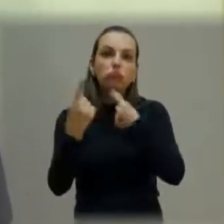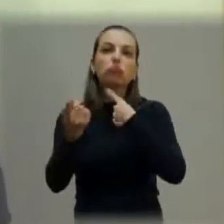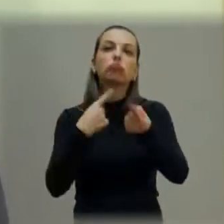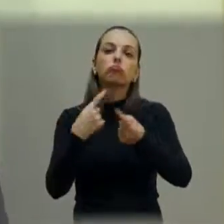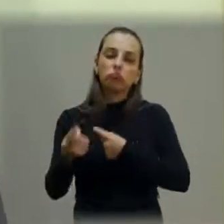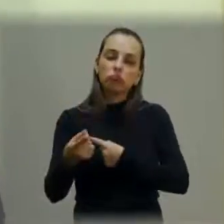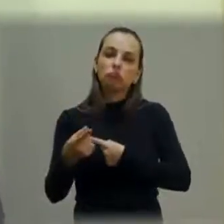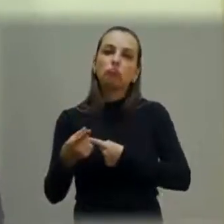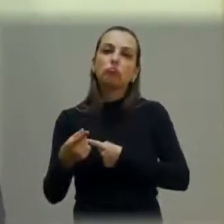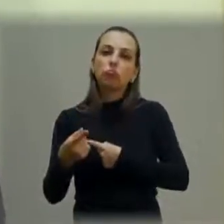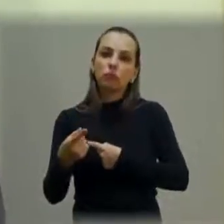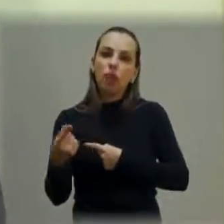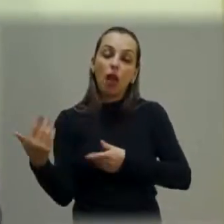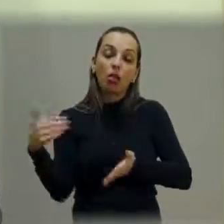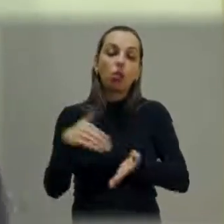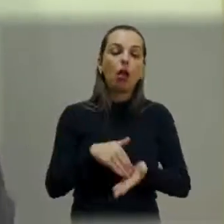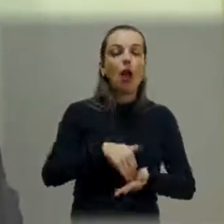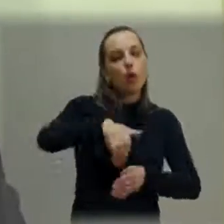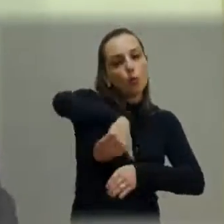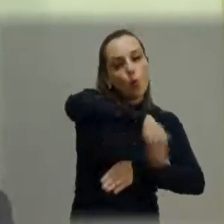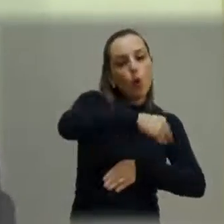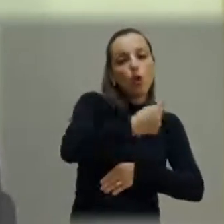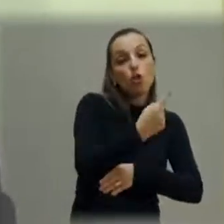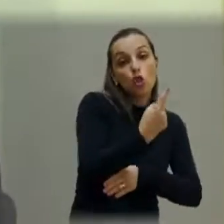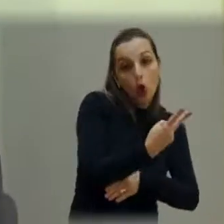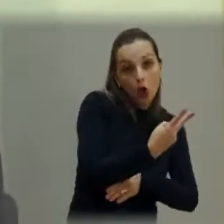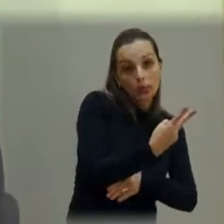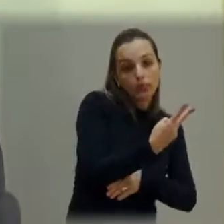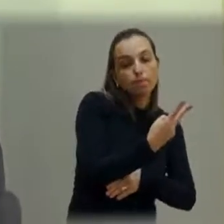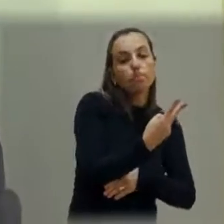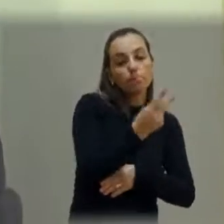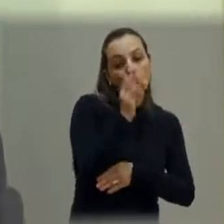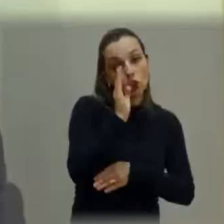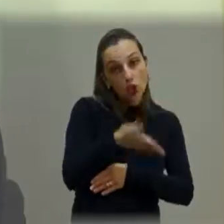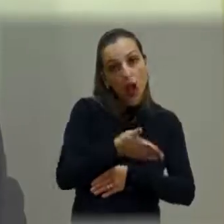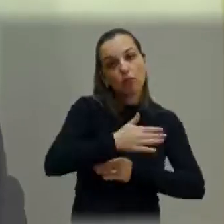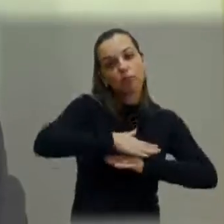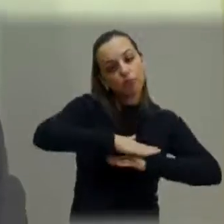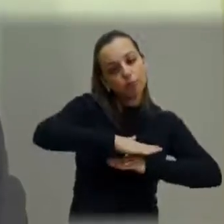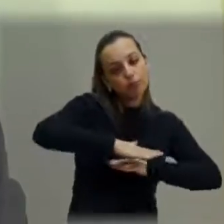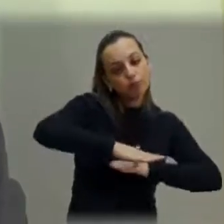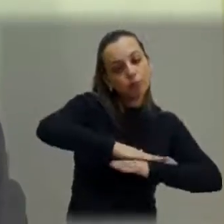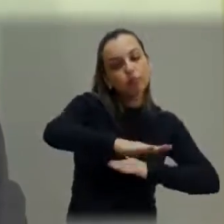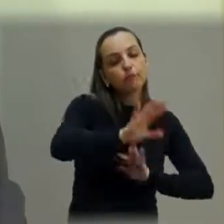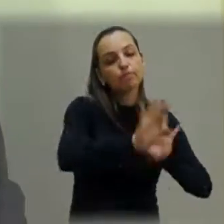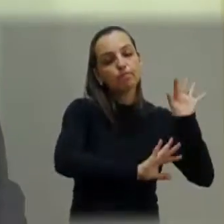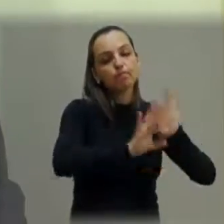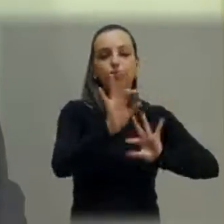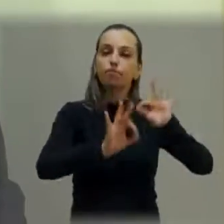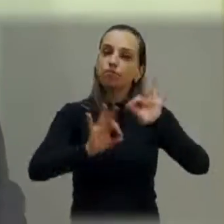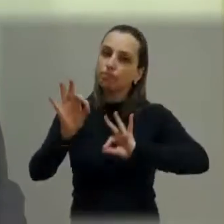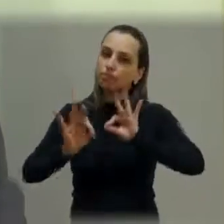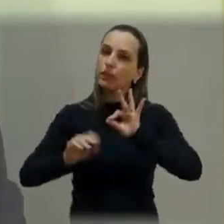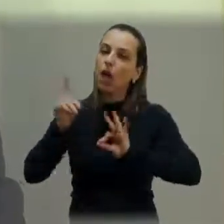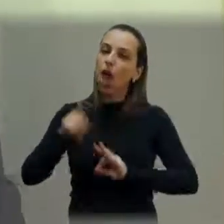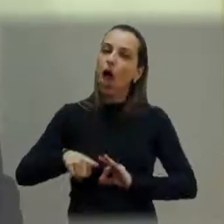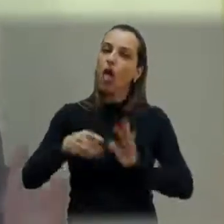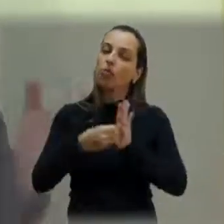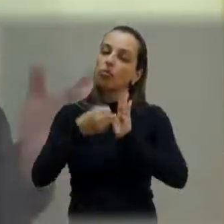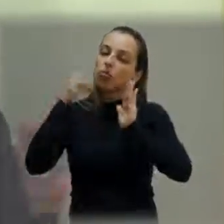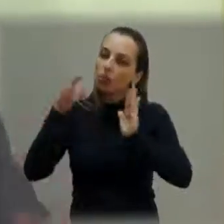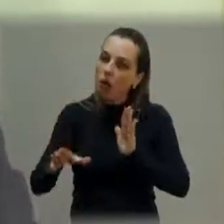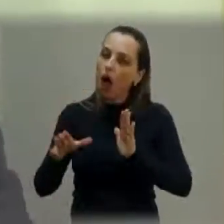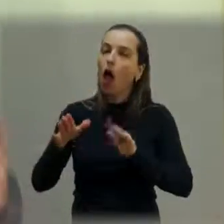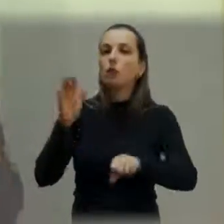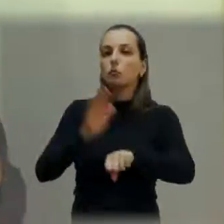do sentido da Rua 12 a sentido do centro, já está subindo. Foi algumas indicações que eu fiz,